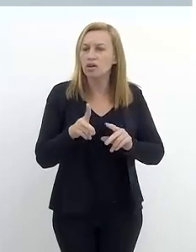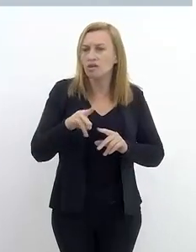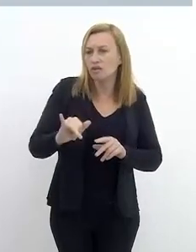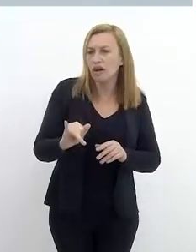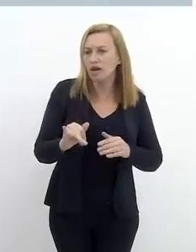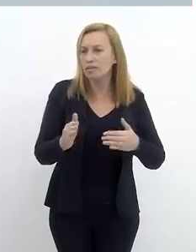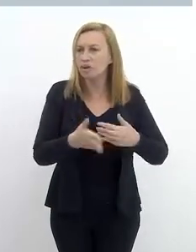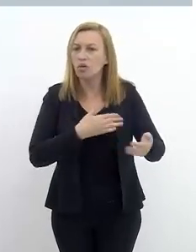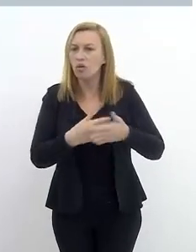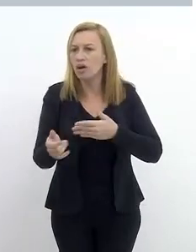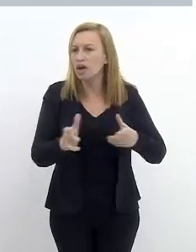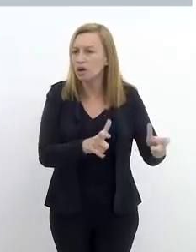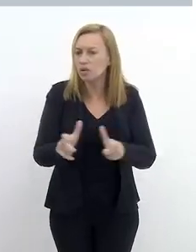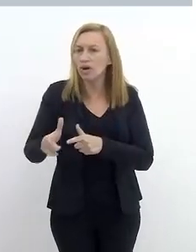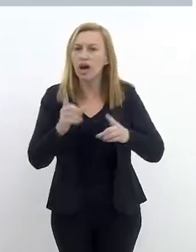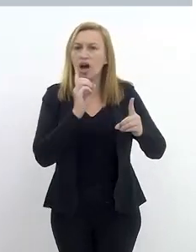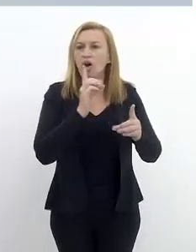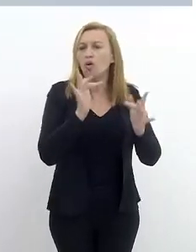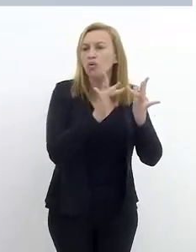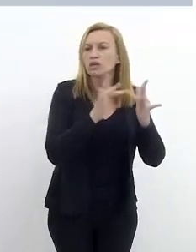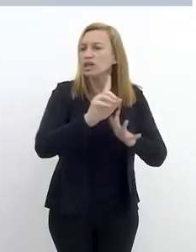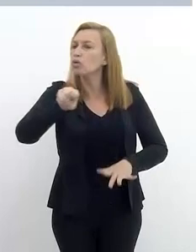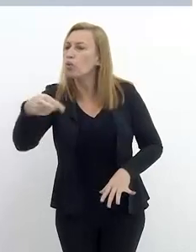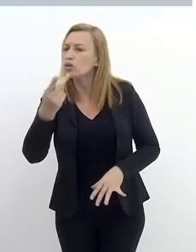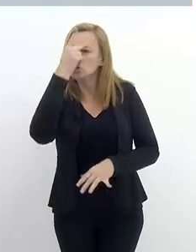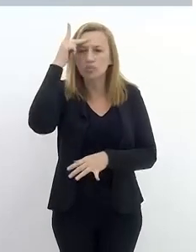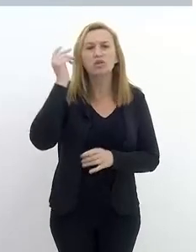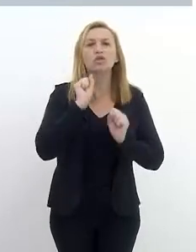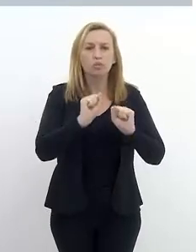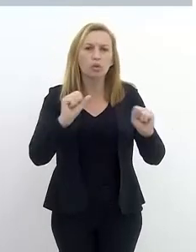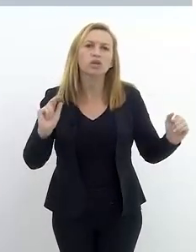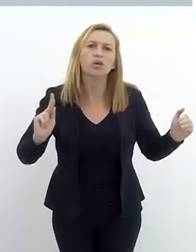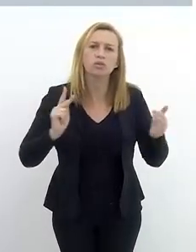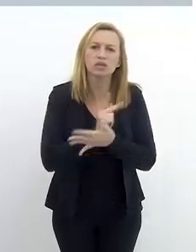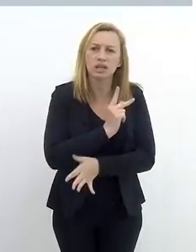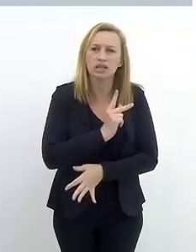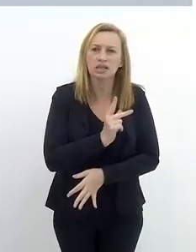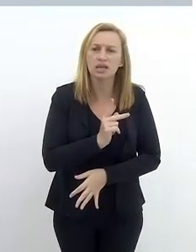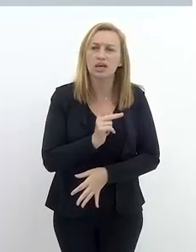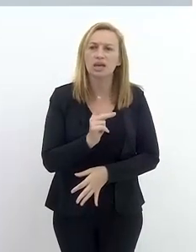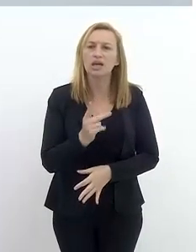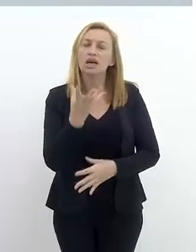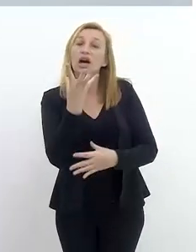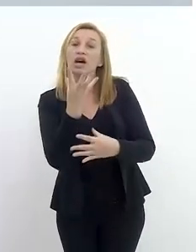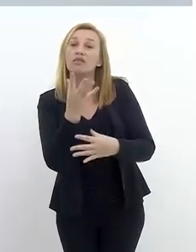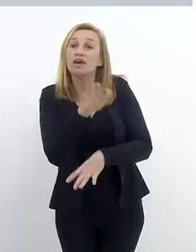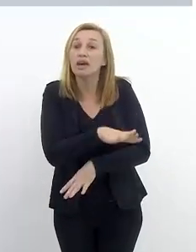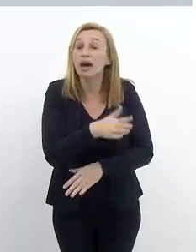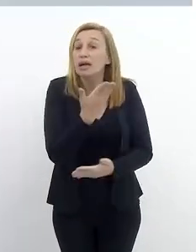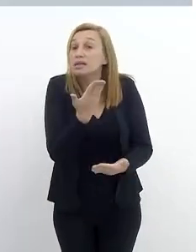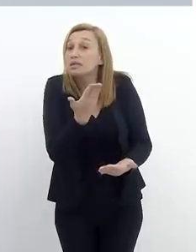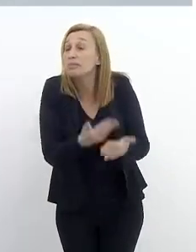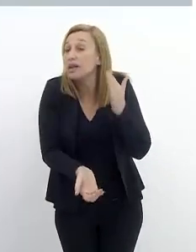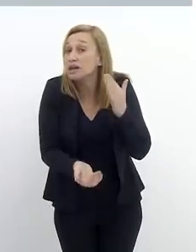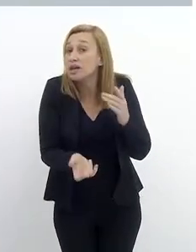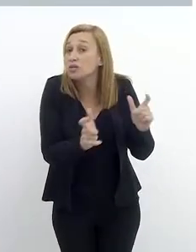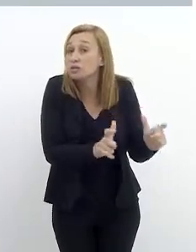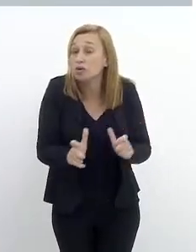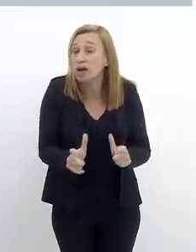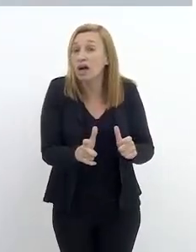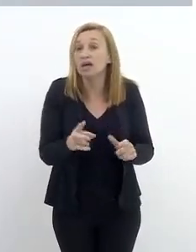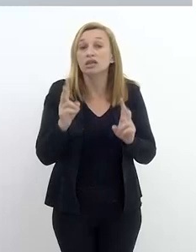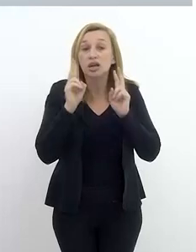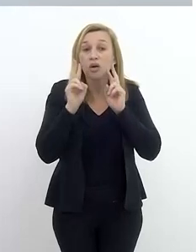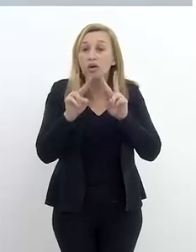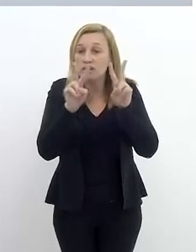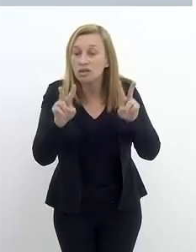aglomeração, que tem contato com muitas pessoas e que pode acabar acontecendo quando a criança vir a se perder, de você ter